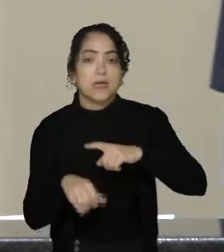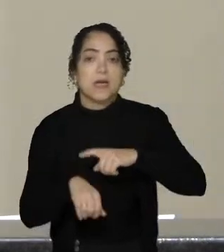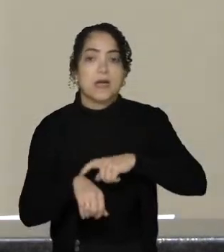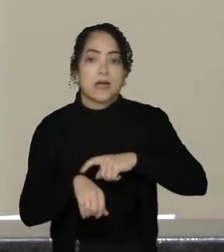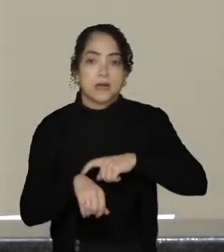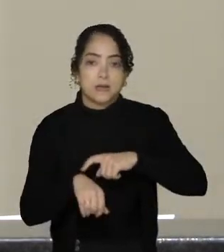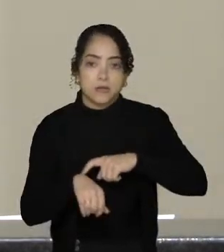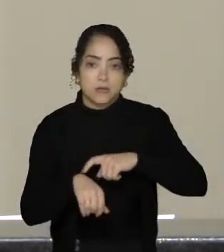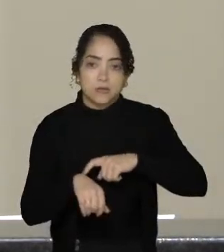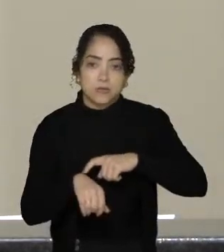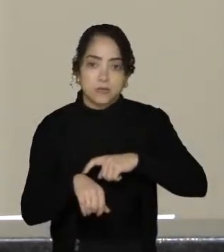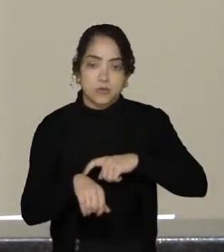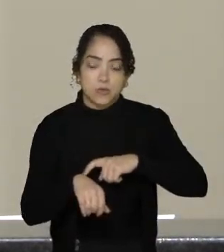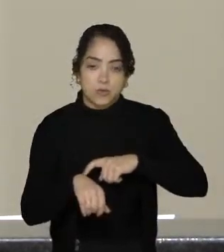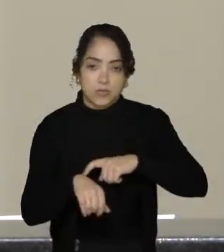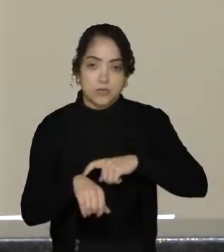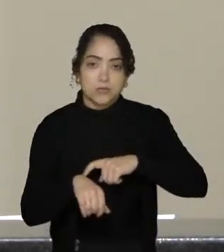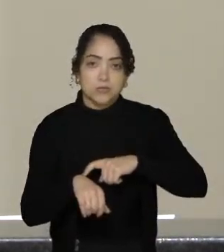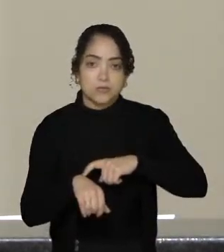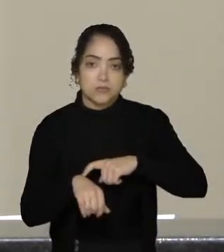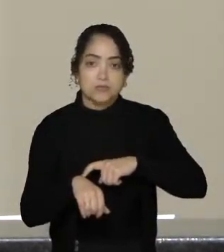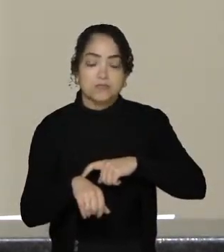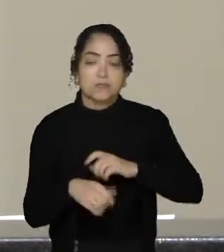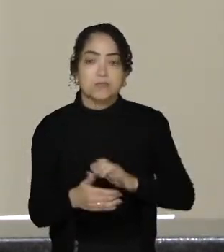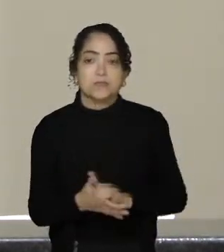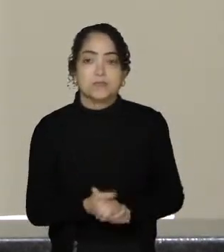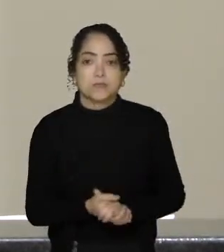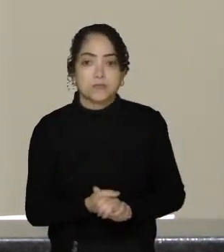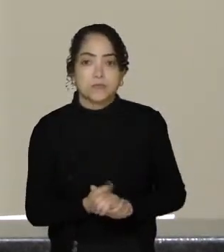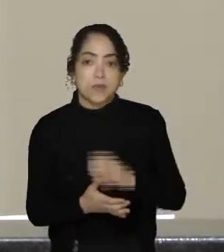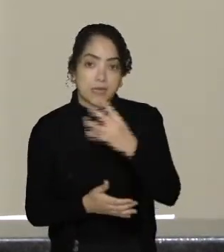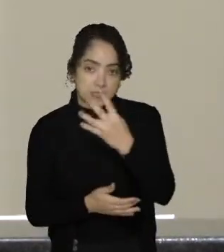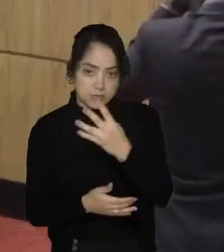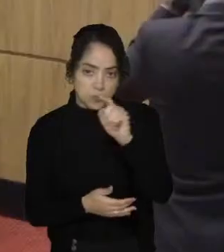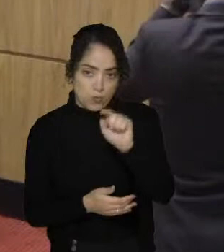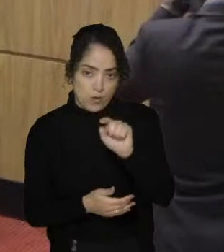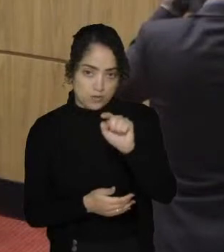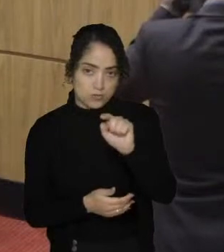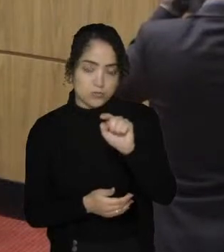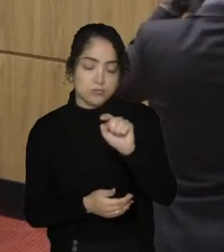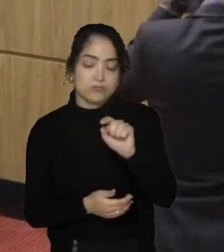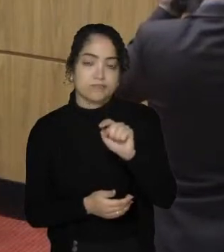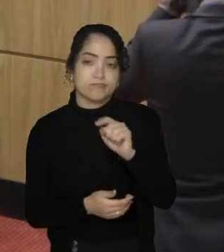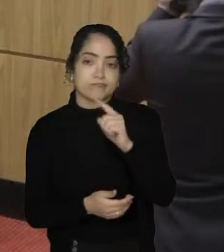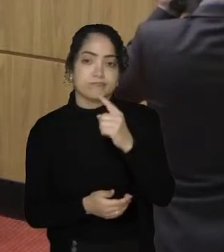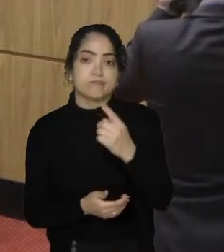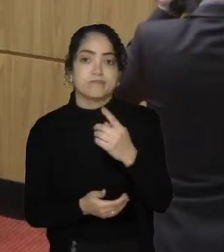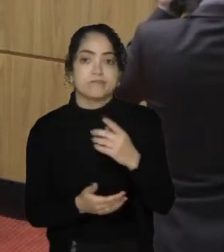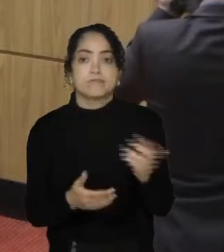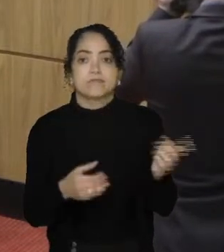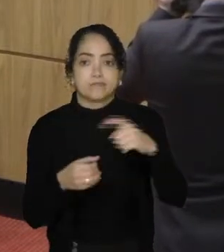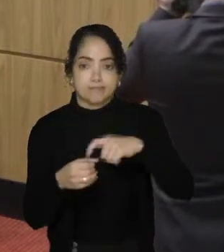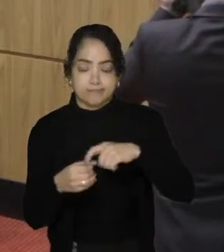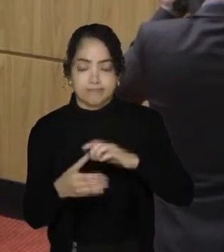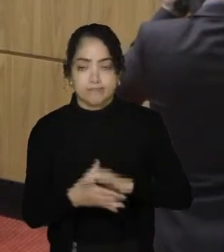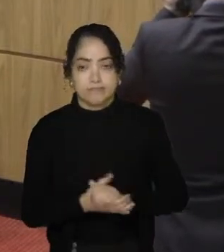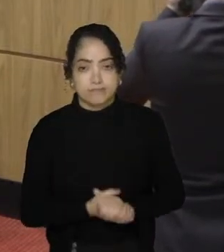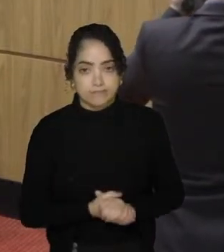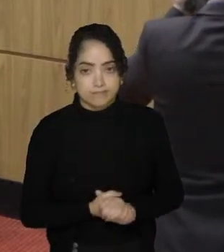horário do expediente, 16 horas, e está suspensa a sessão.